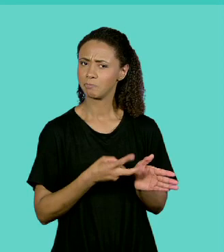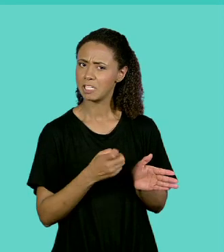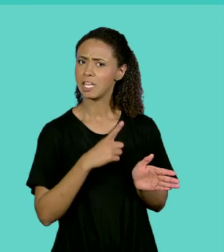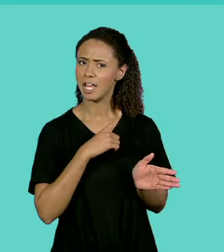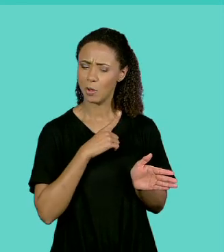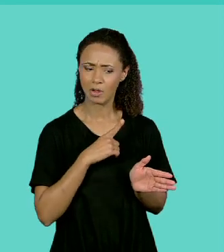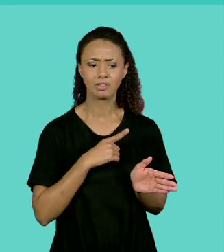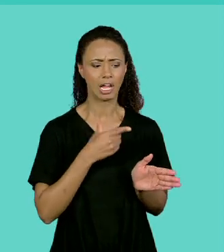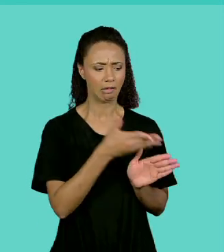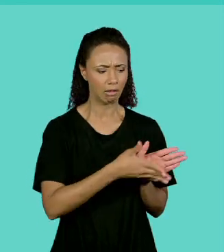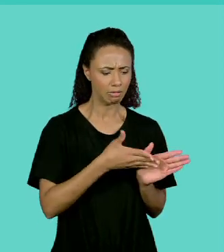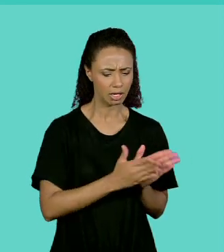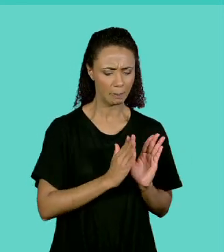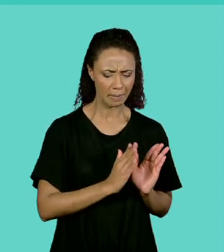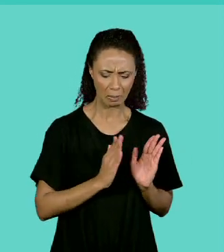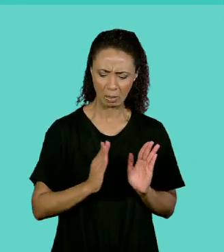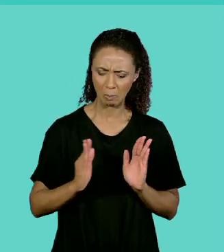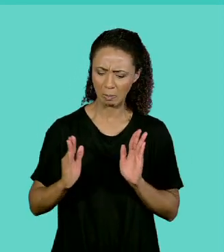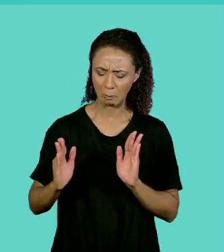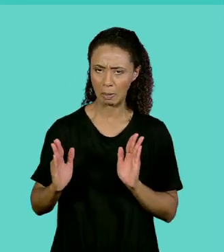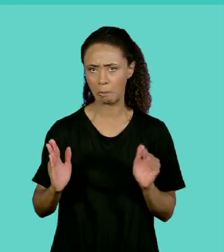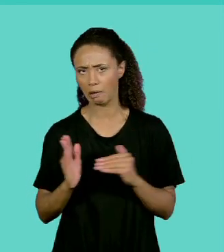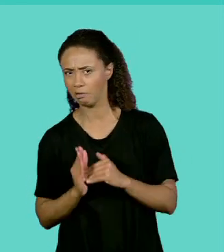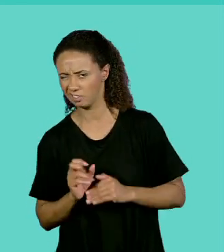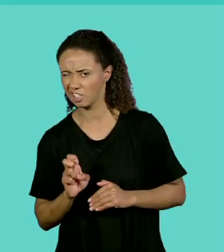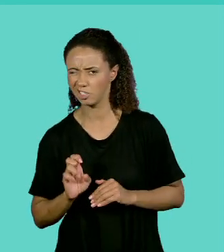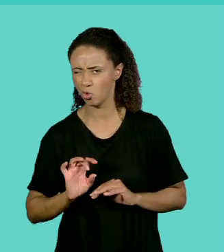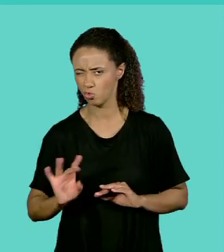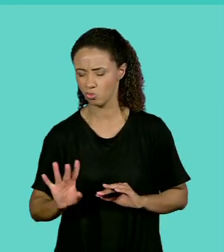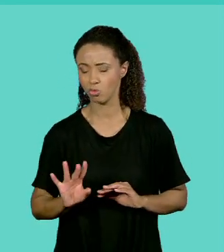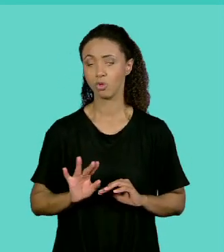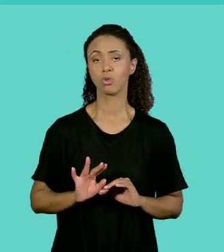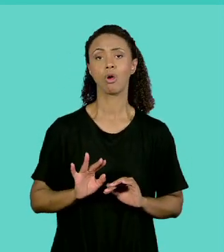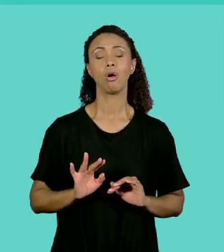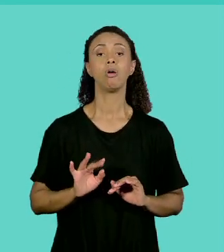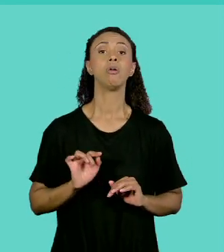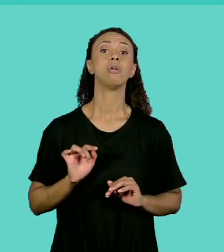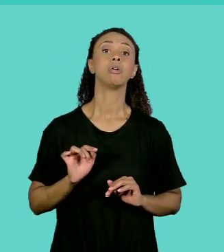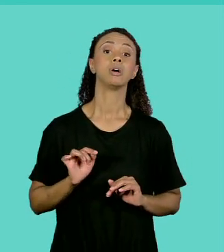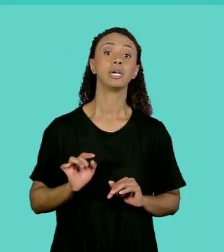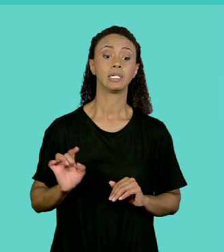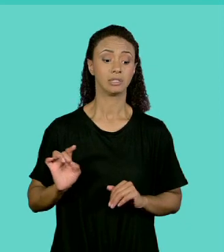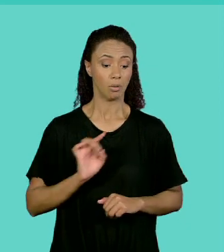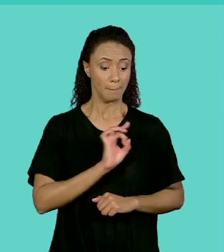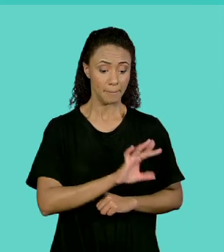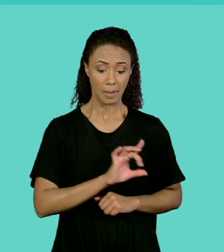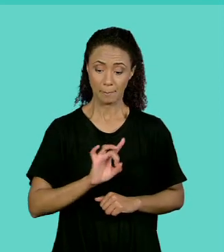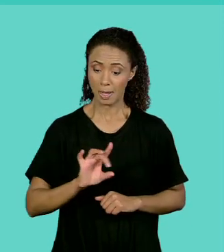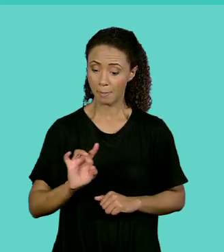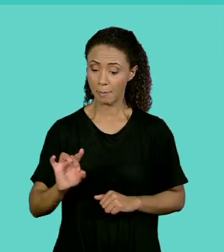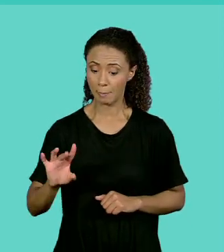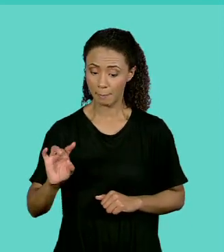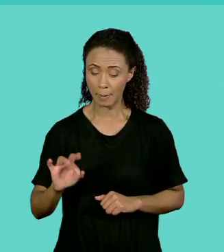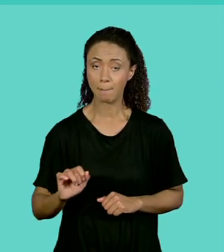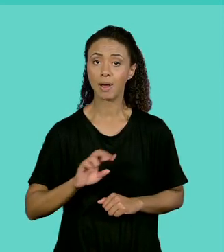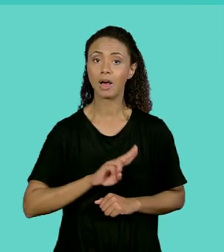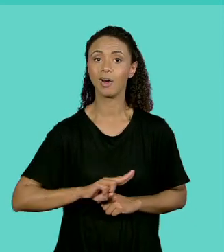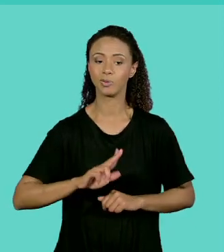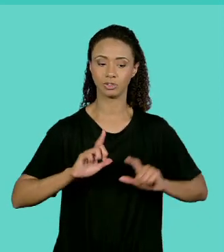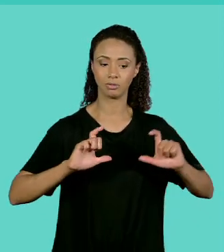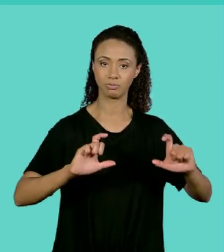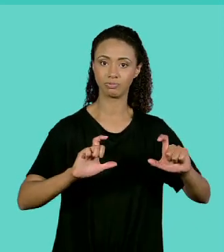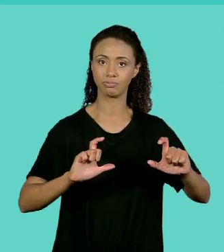vários vagões, um número até mesmo limitado de vagões, e fazemos a referência para cada valor utilizando colchetes.